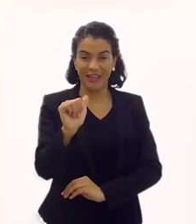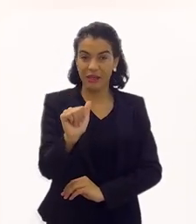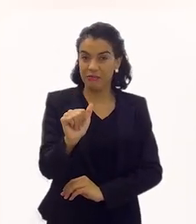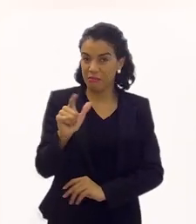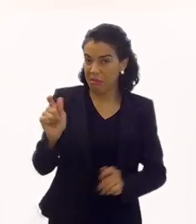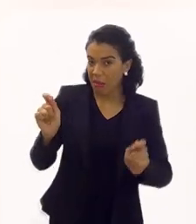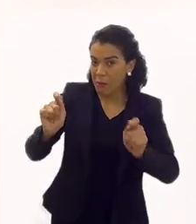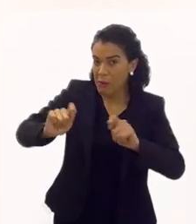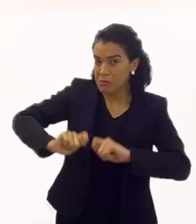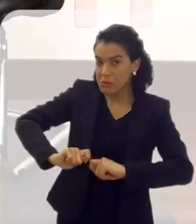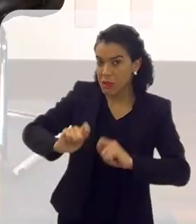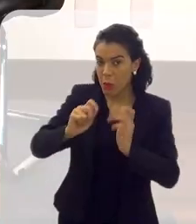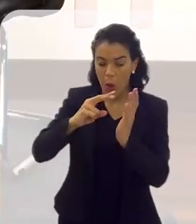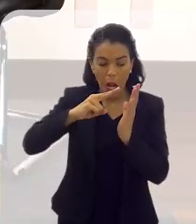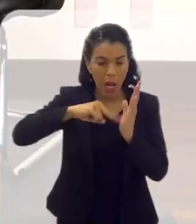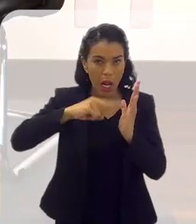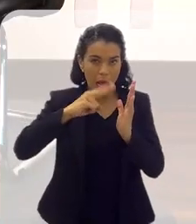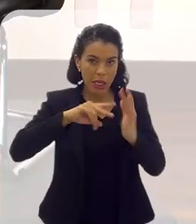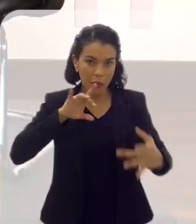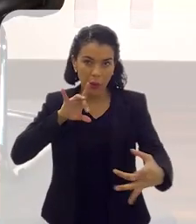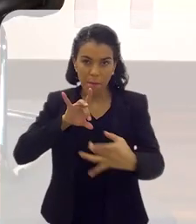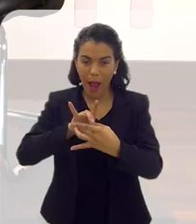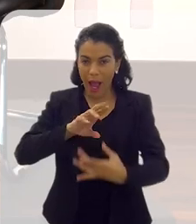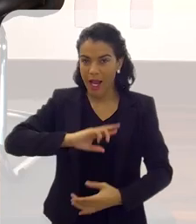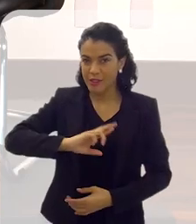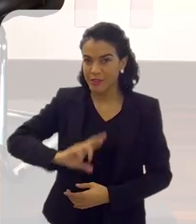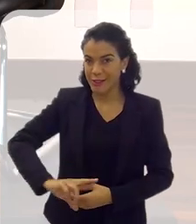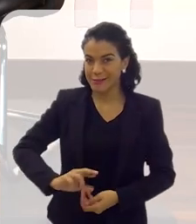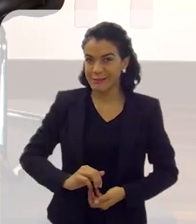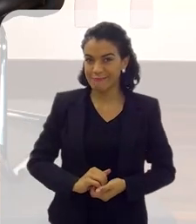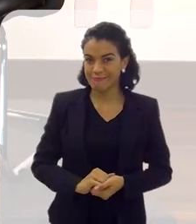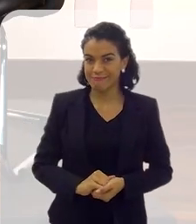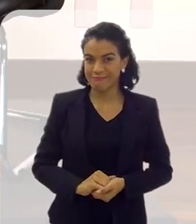possibilidade de uma leitura interreligiosa?